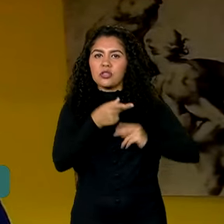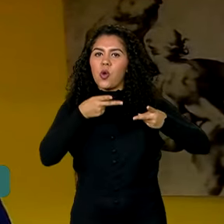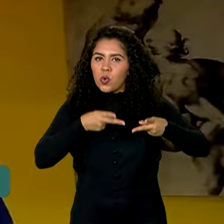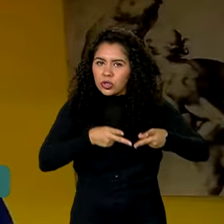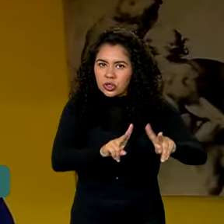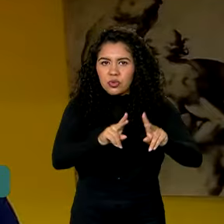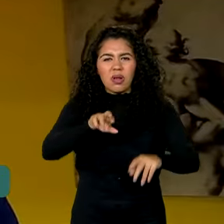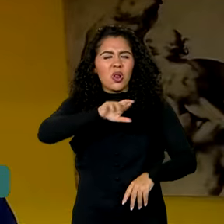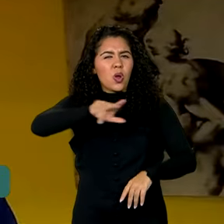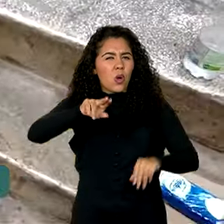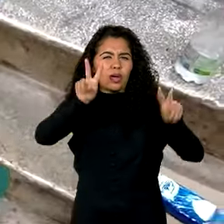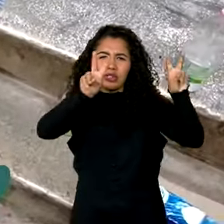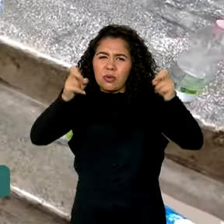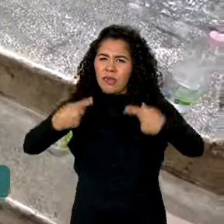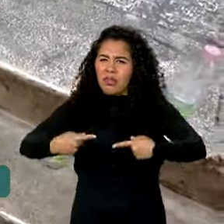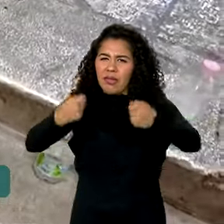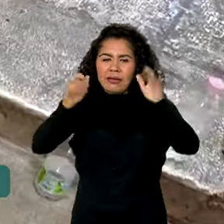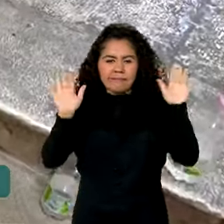mundo, de uma nova guerra fria.